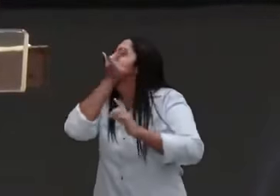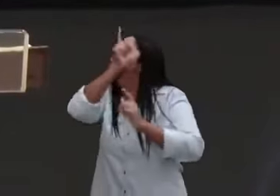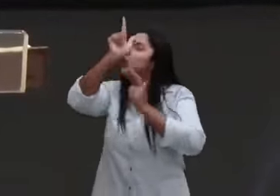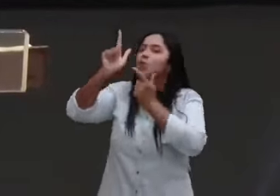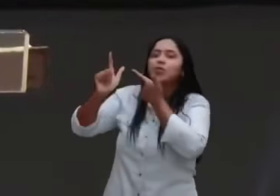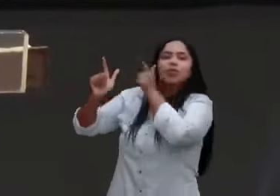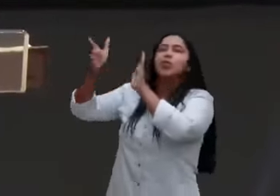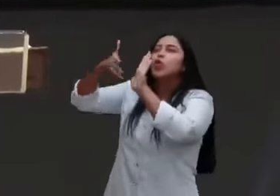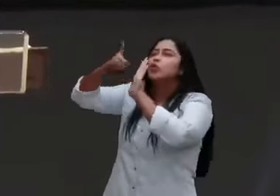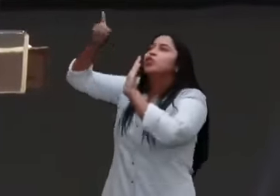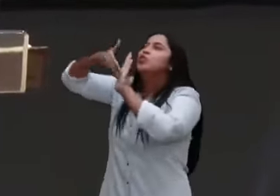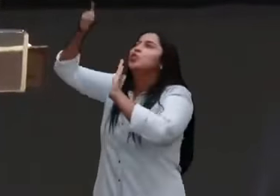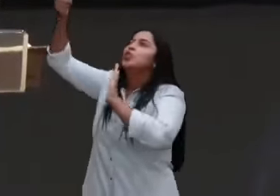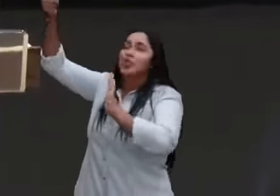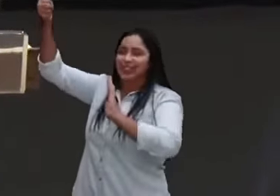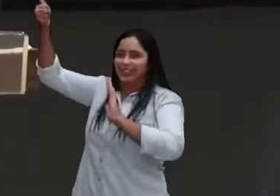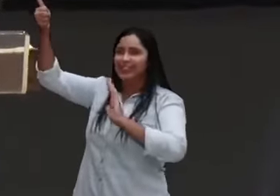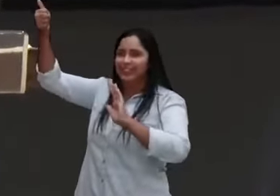ele vai nos devolver o vinho,